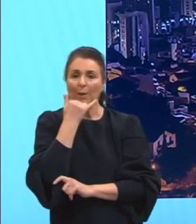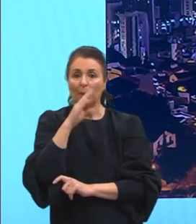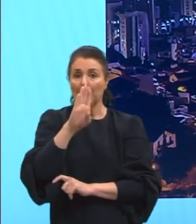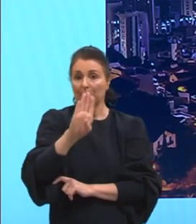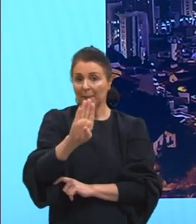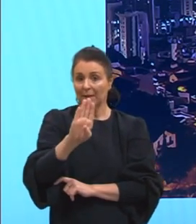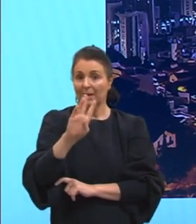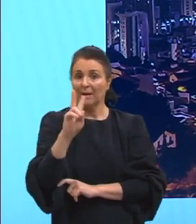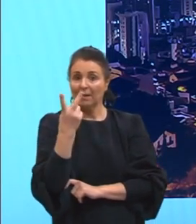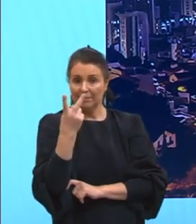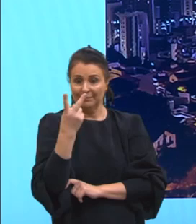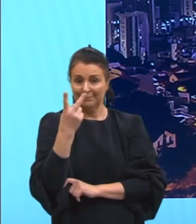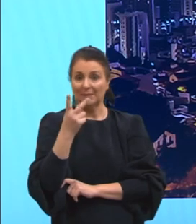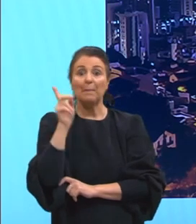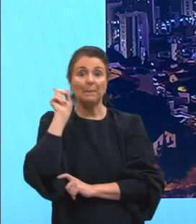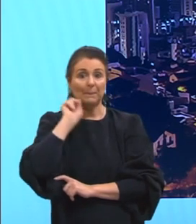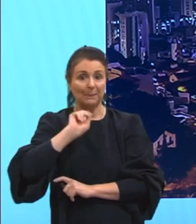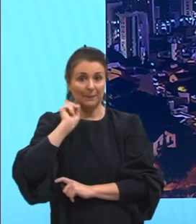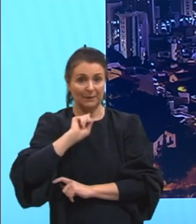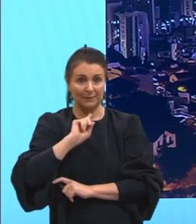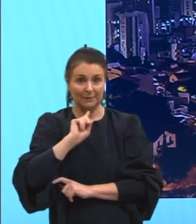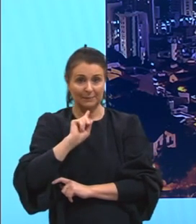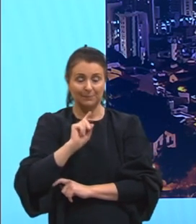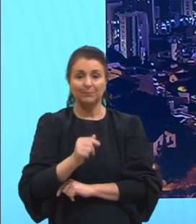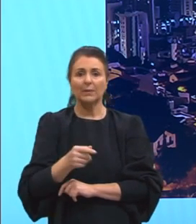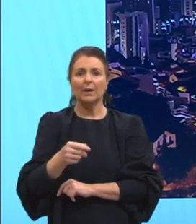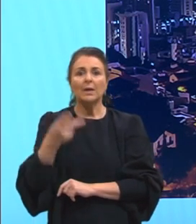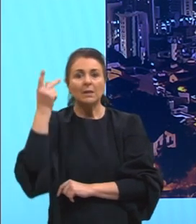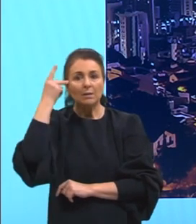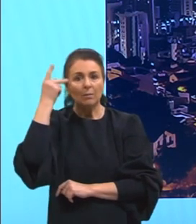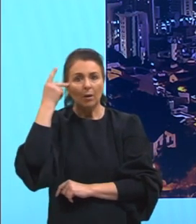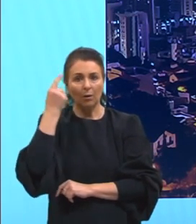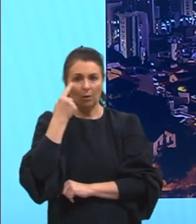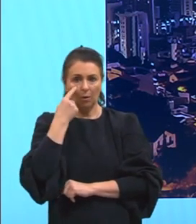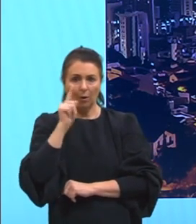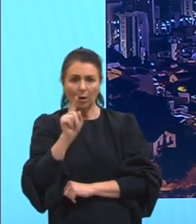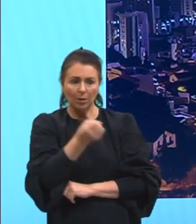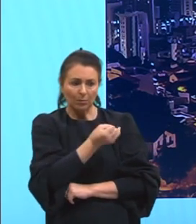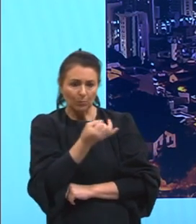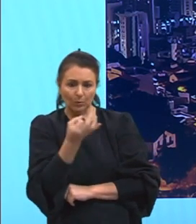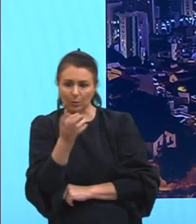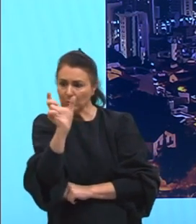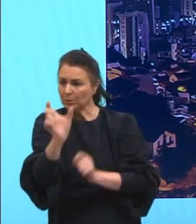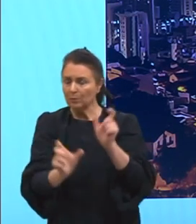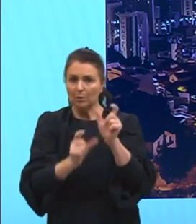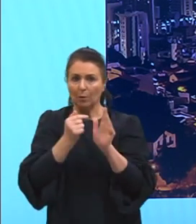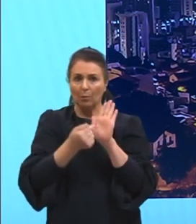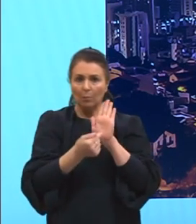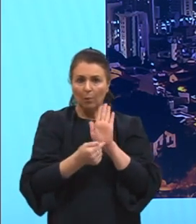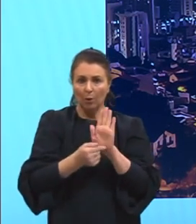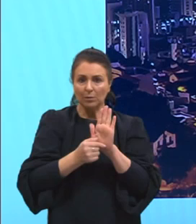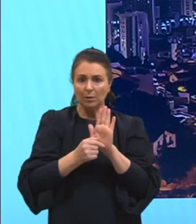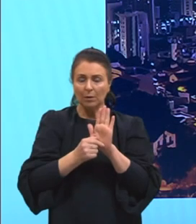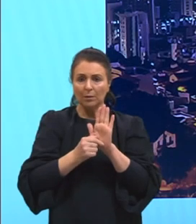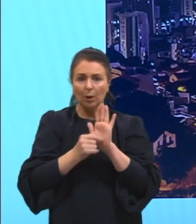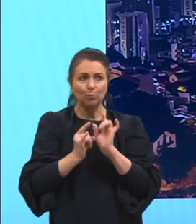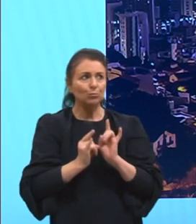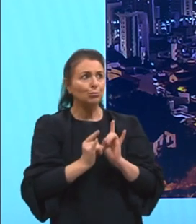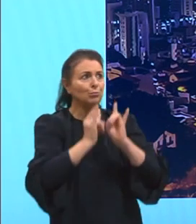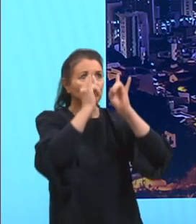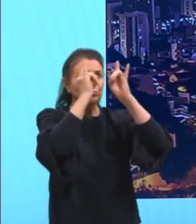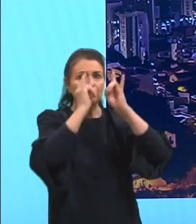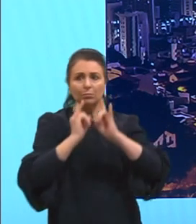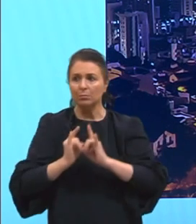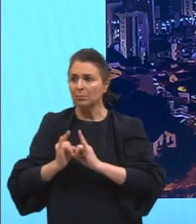Aqui é Belo Horizonte, aqui é São Paulo. Olha a quantidade de pessoas que você tem em Belo Horizonte, né? Mostra isso aí, verticalidade, muitos